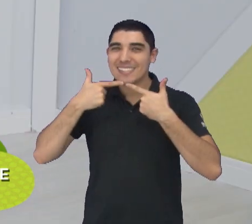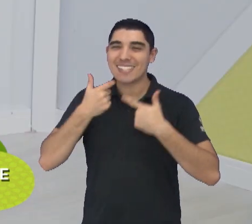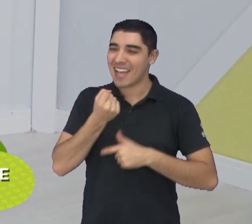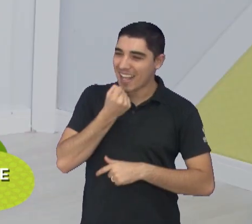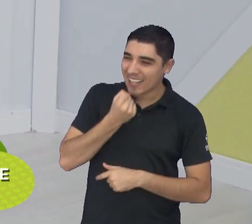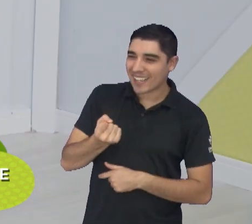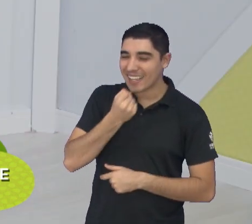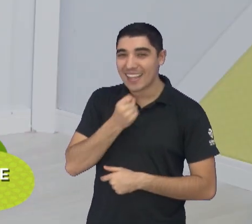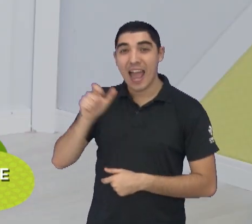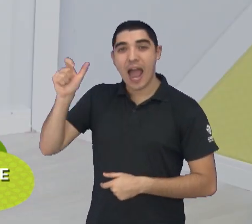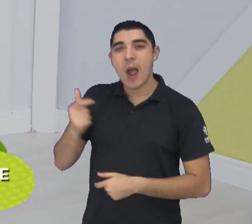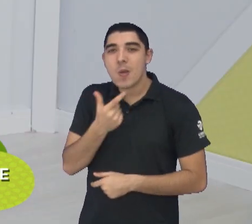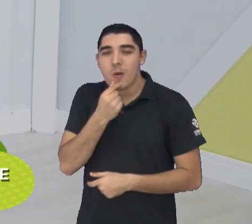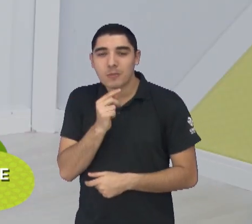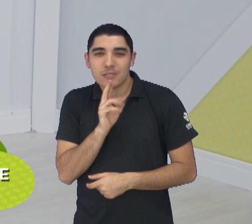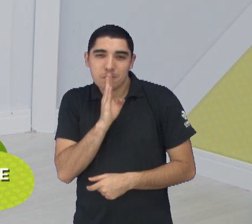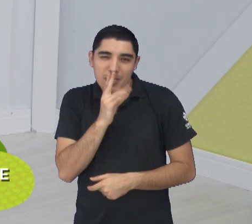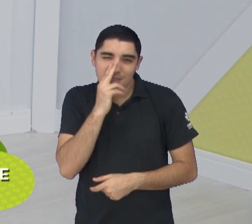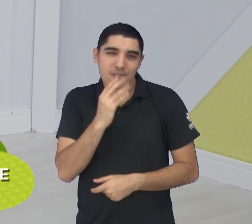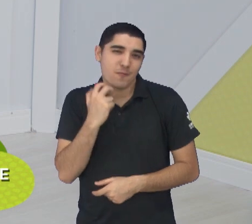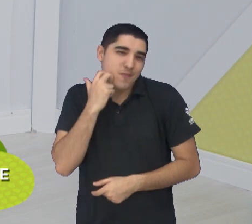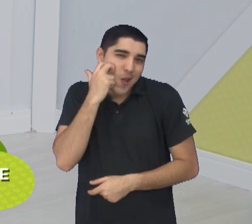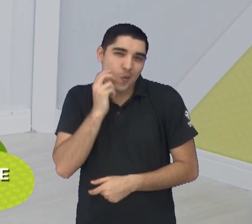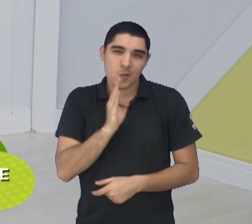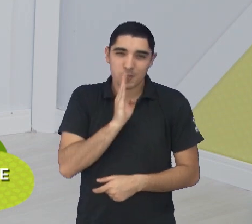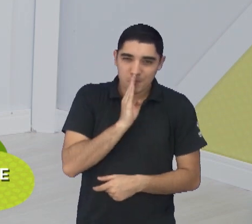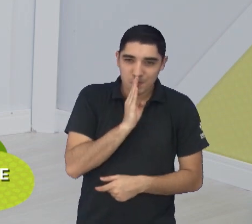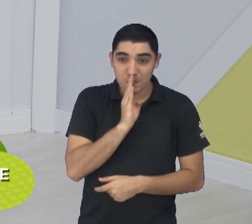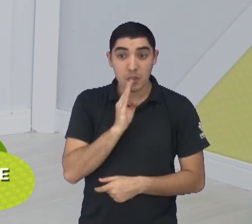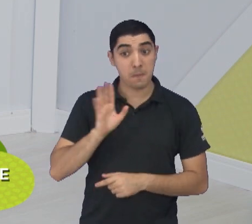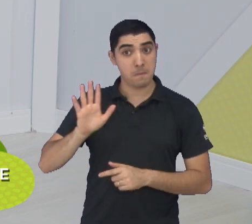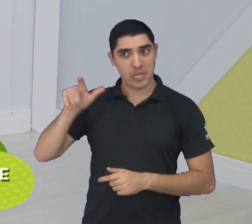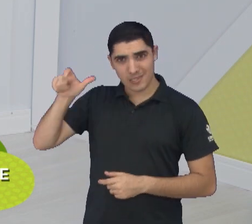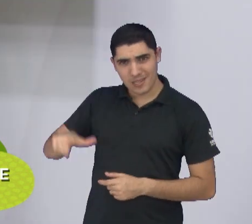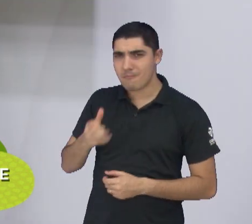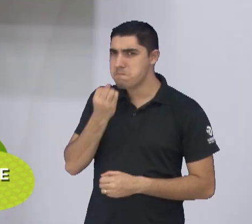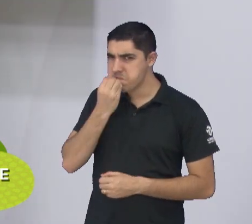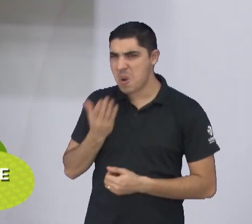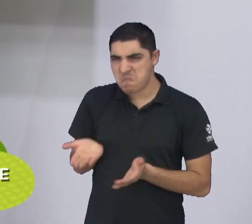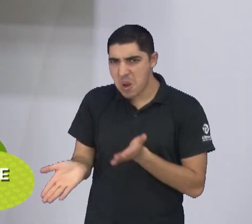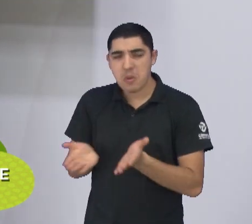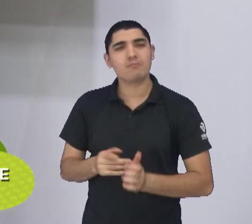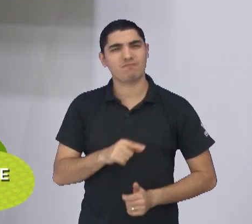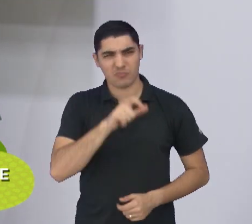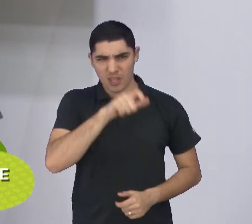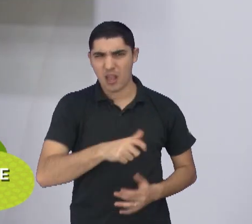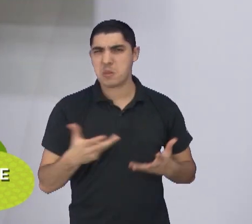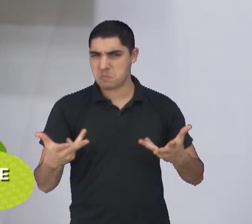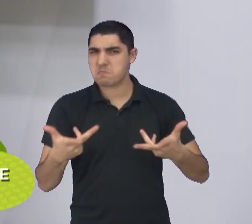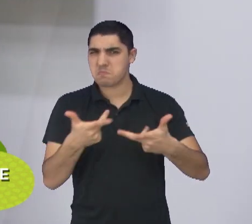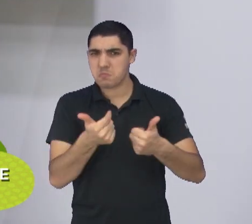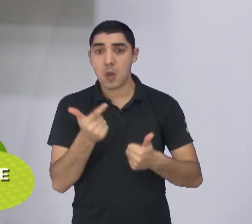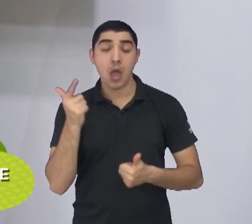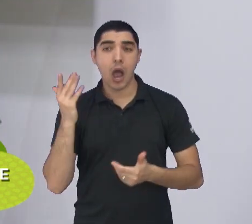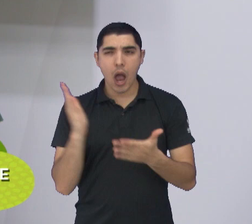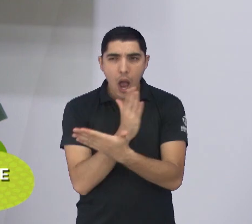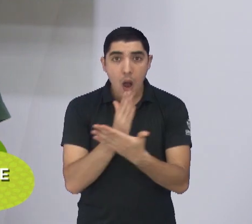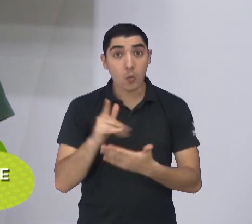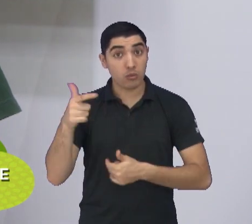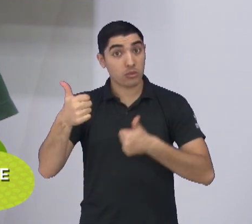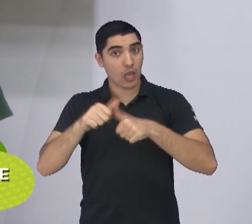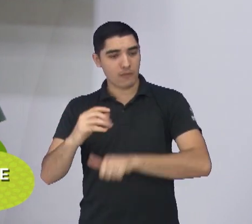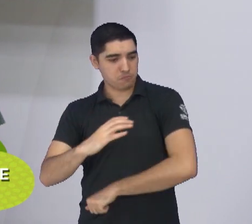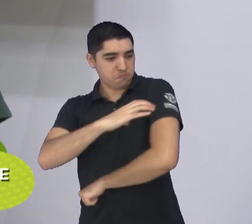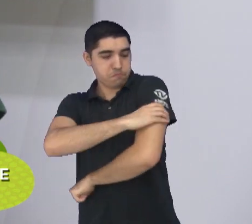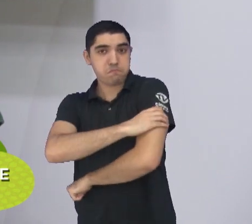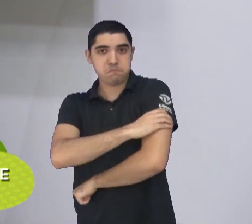Joãozinho. O Joãozinho é cara mais contido mesmo. Mas, tecnicamente, ele está jogando demais, não está, Bruno? Está comendo a bola. praticamente o líder. Alguns jogos ele jogou como capitão, né?